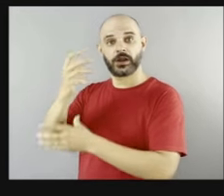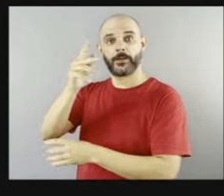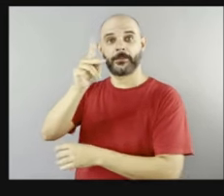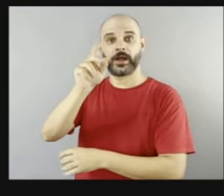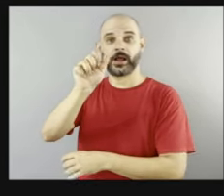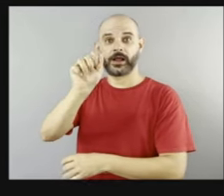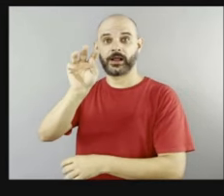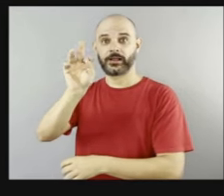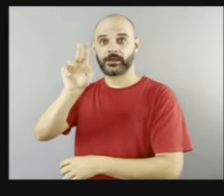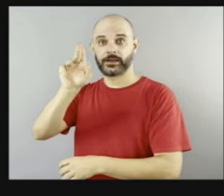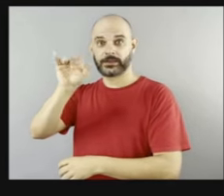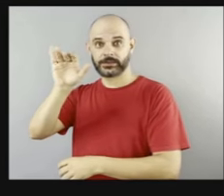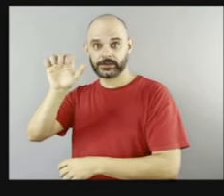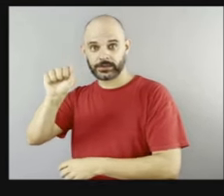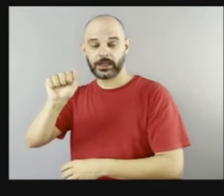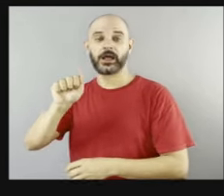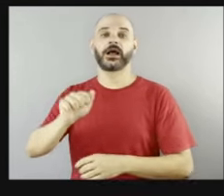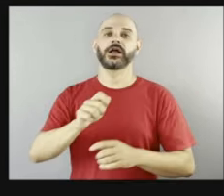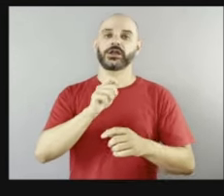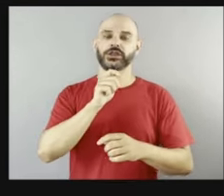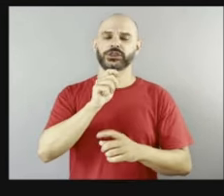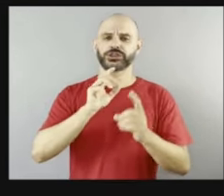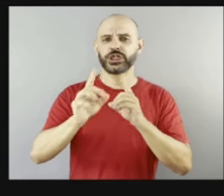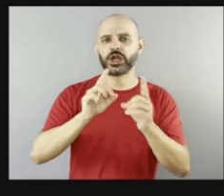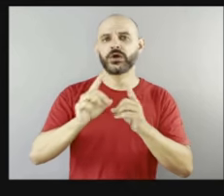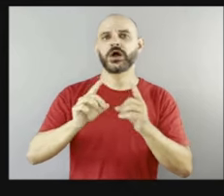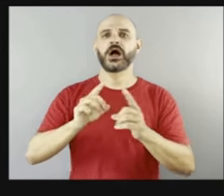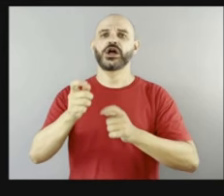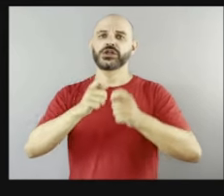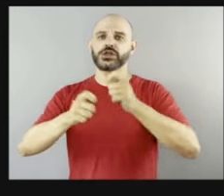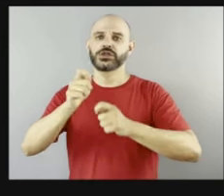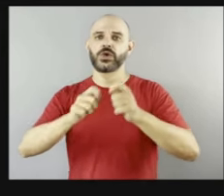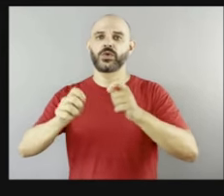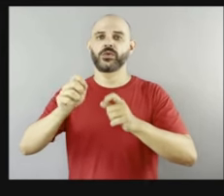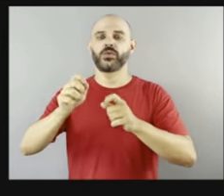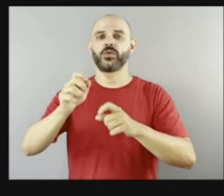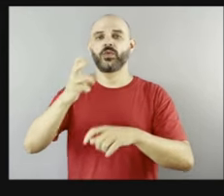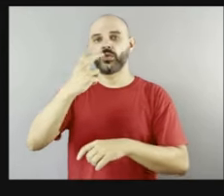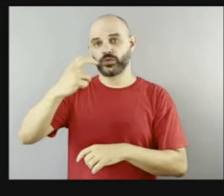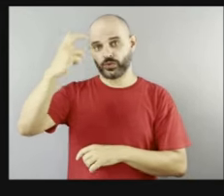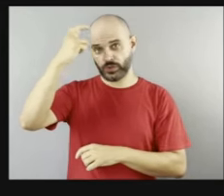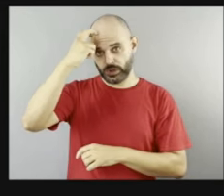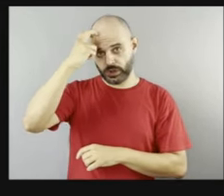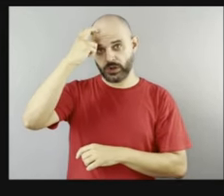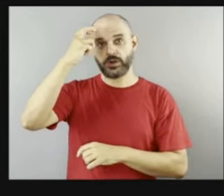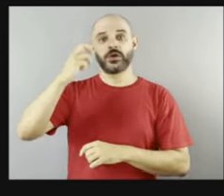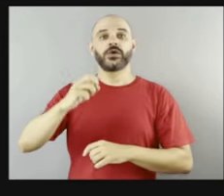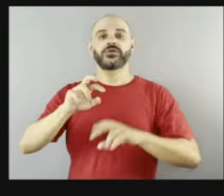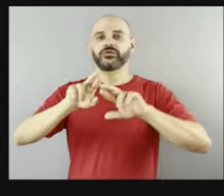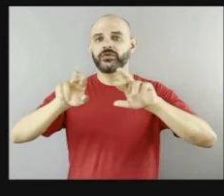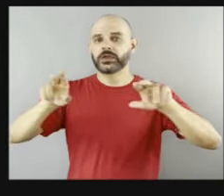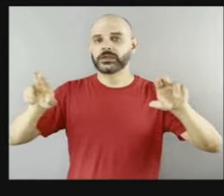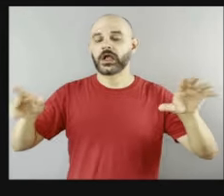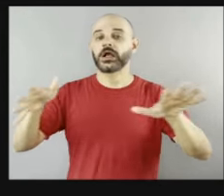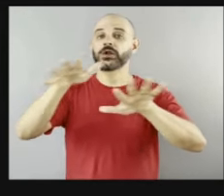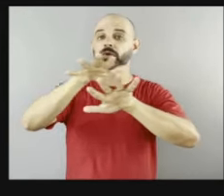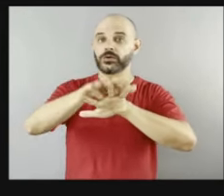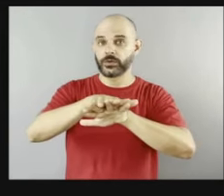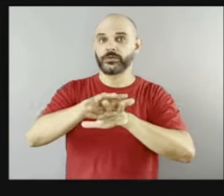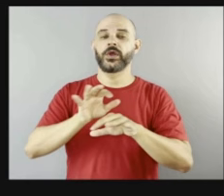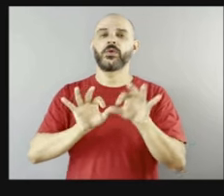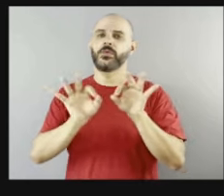Pencastelli para dialogar sobre gestão cultural, diversidade e inclusão. E este projeto